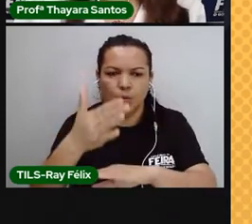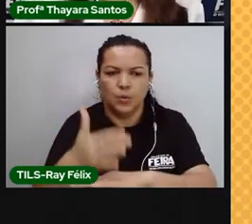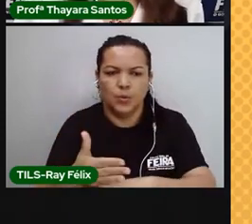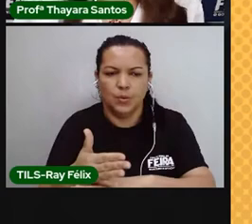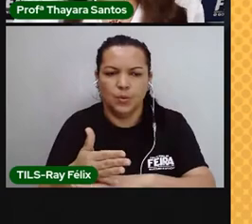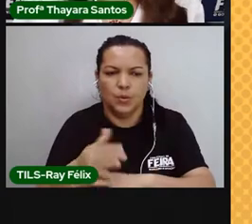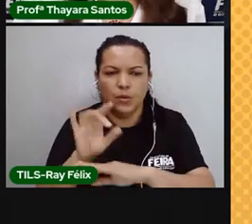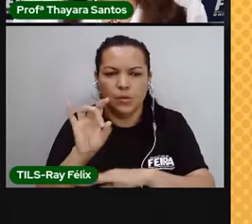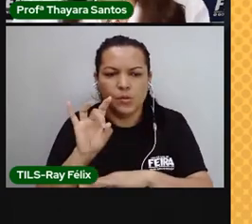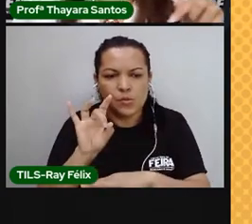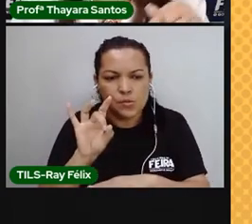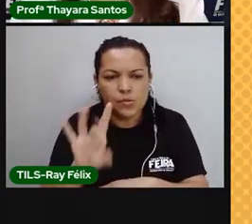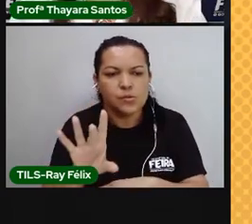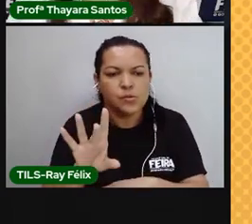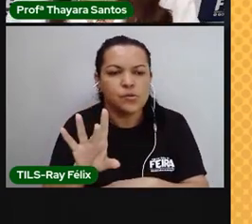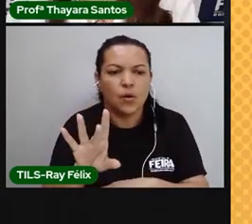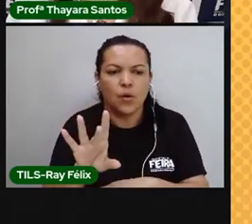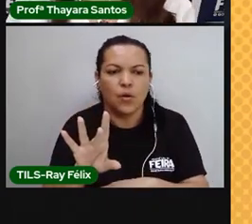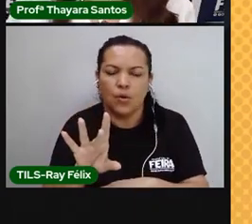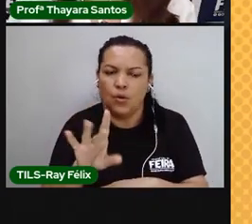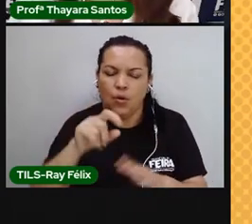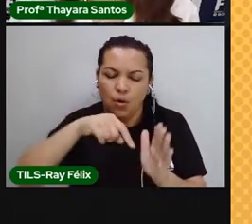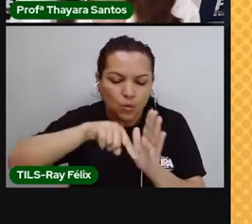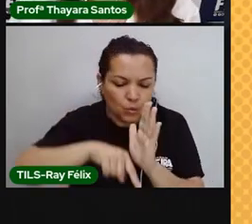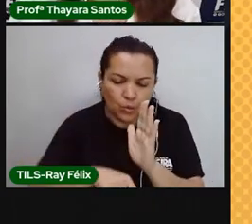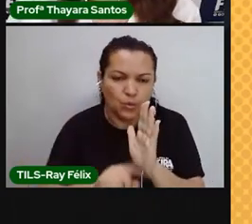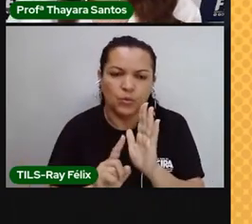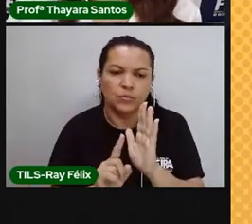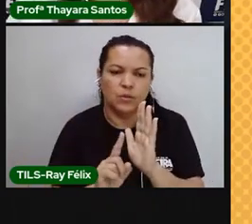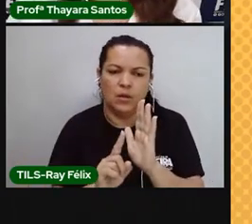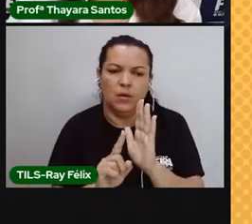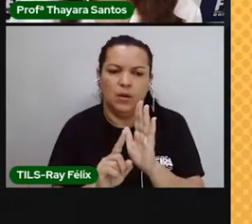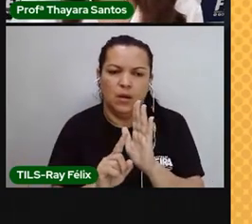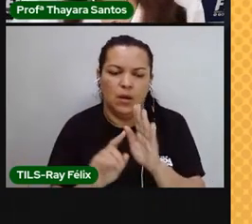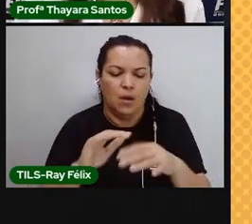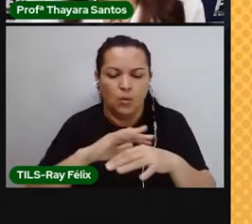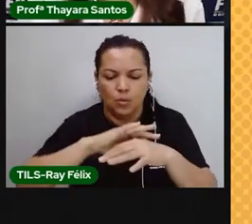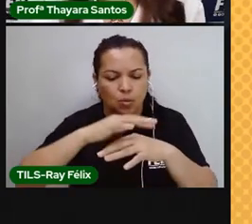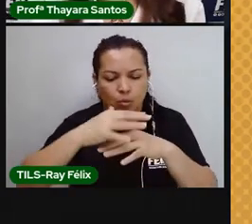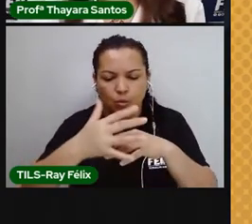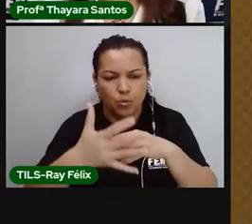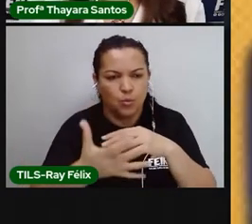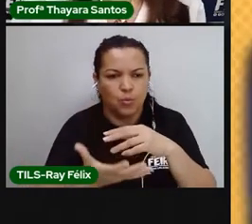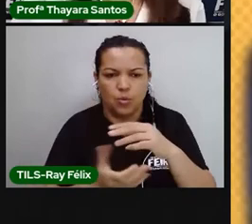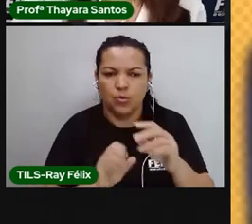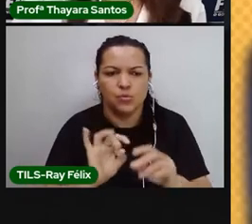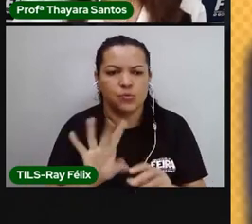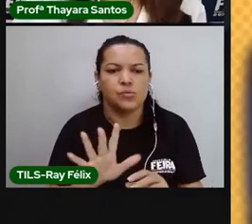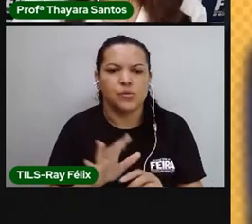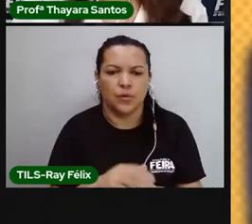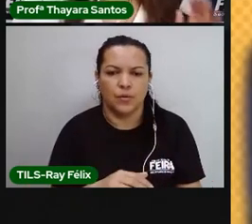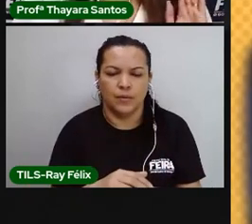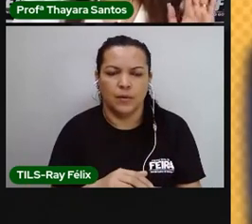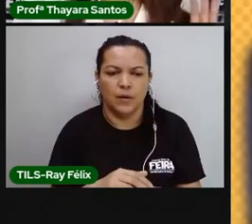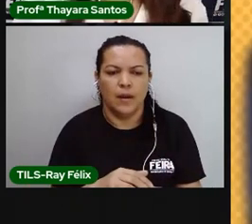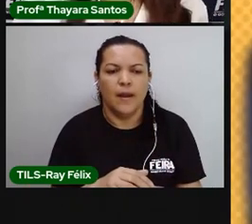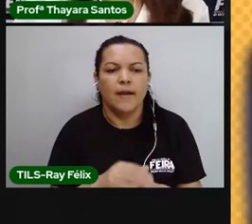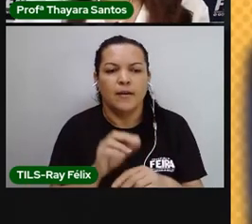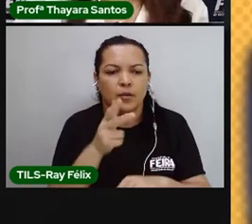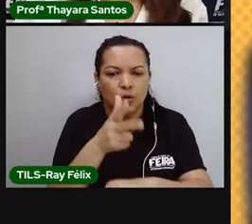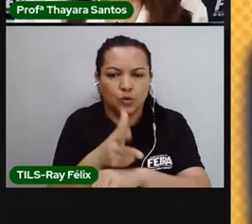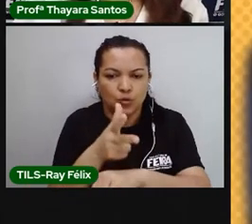não é a camada rochosa até o núcleo lá embaixo. É só essa parte superficial. No vídeo, ele chama de